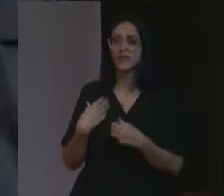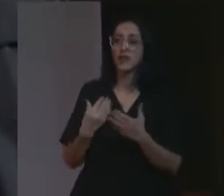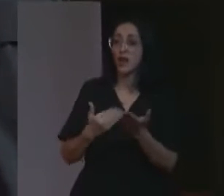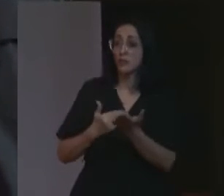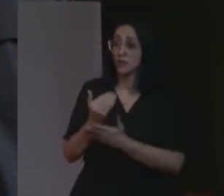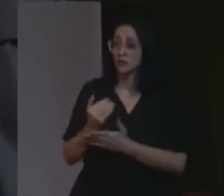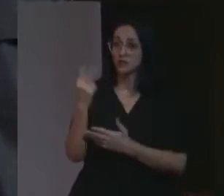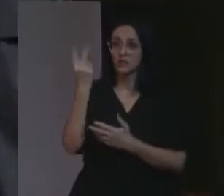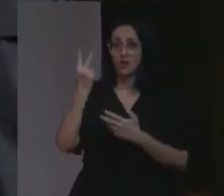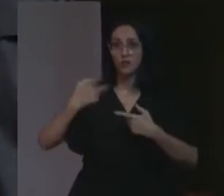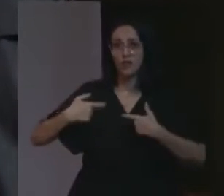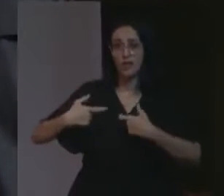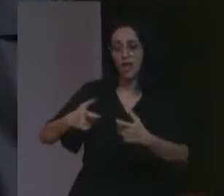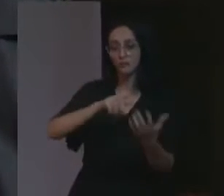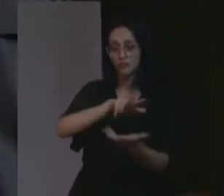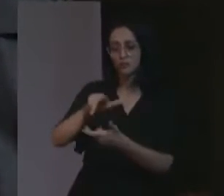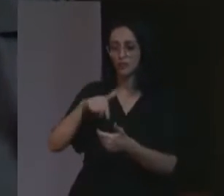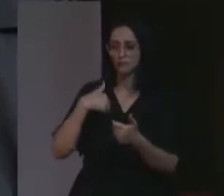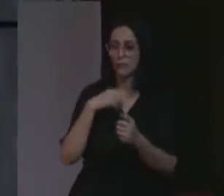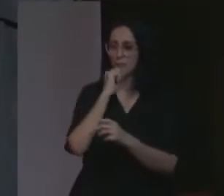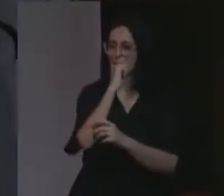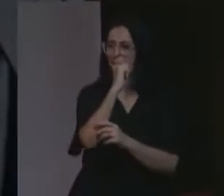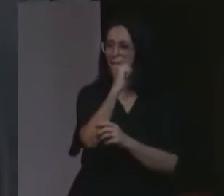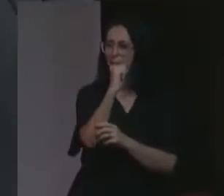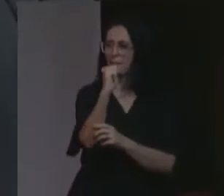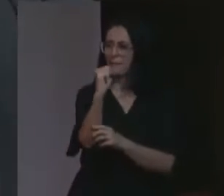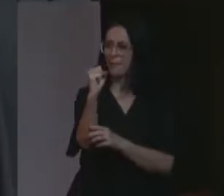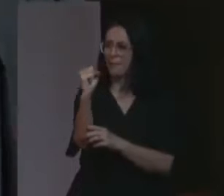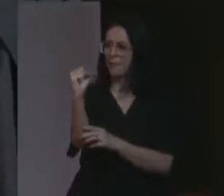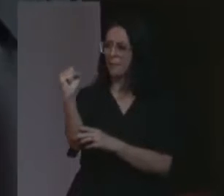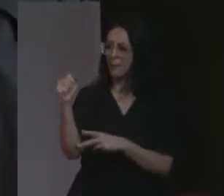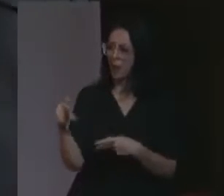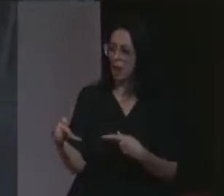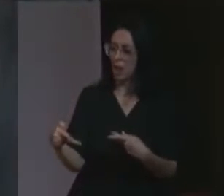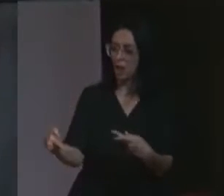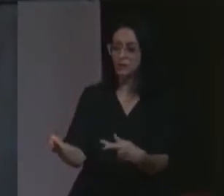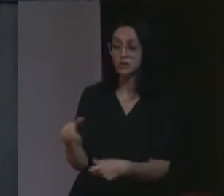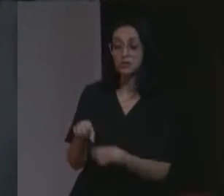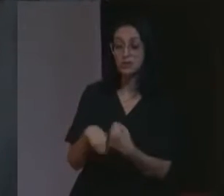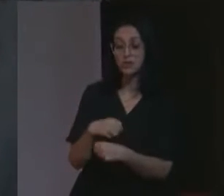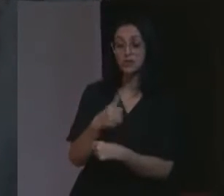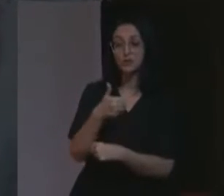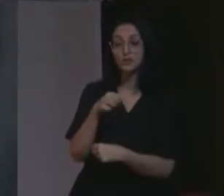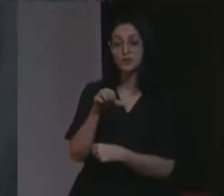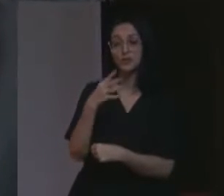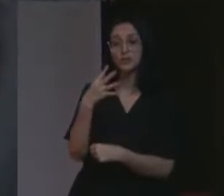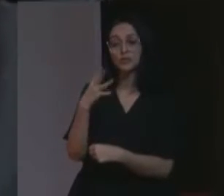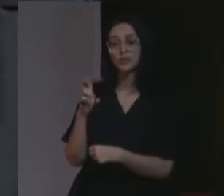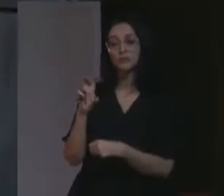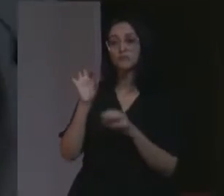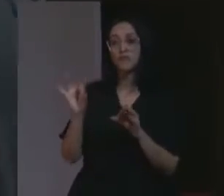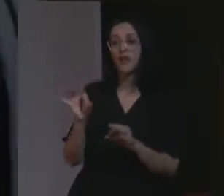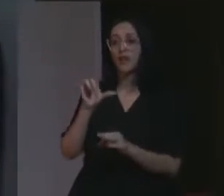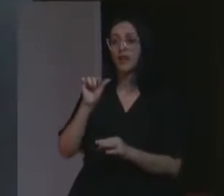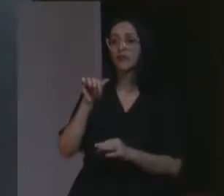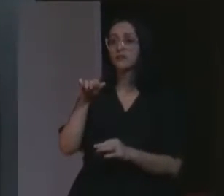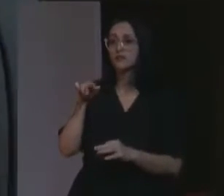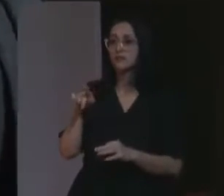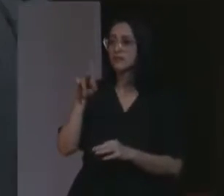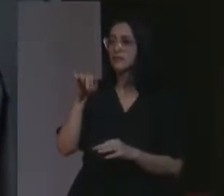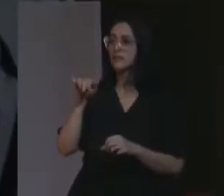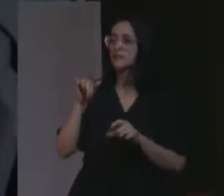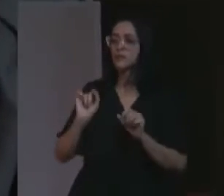no auge da matança generalizada. E em 45, Lemkin emplaca